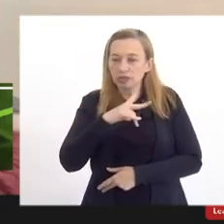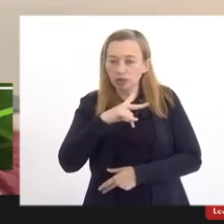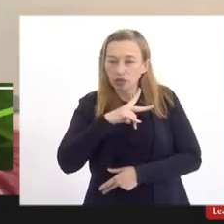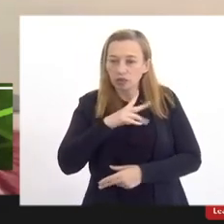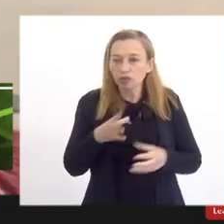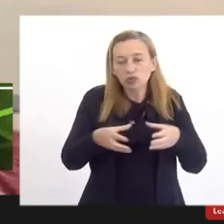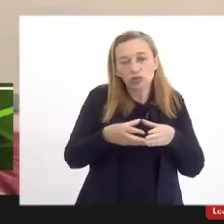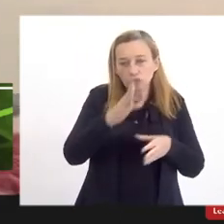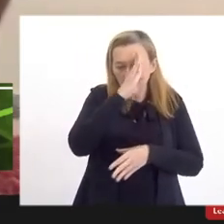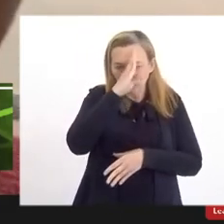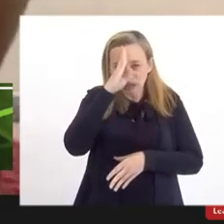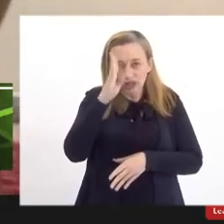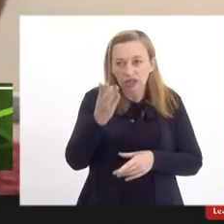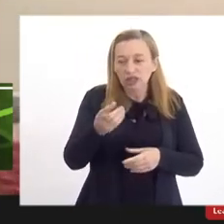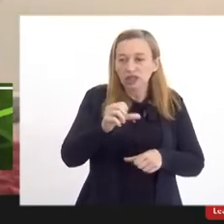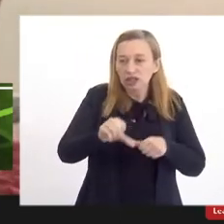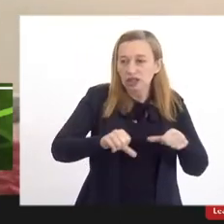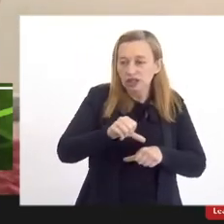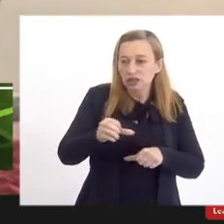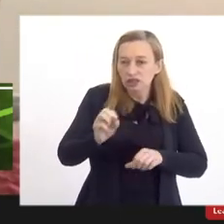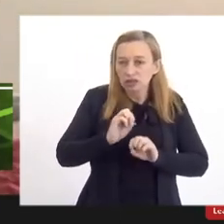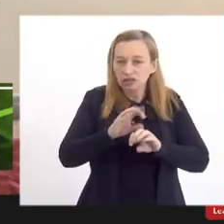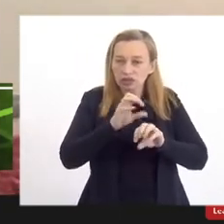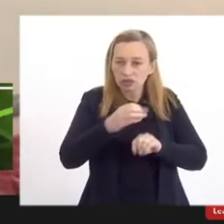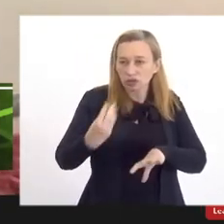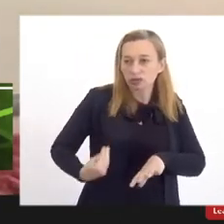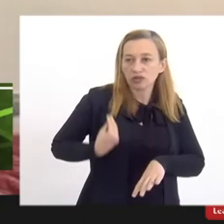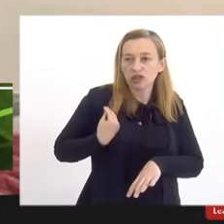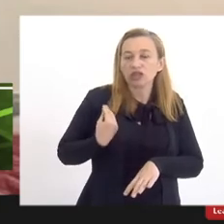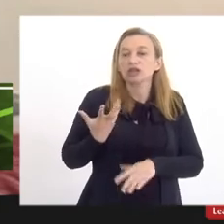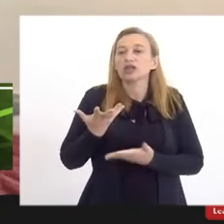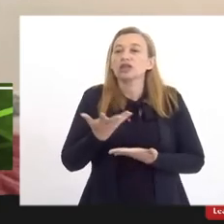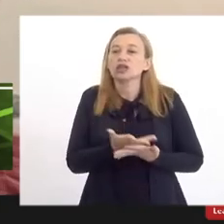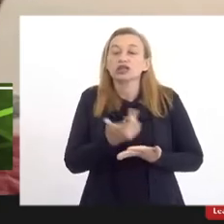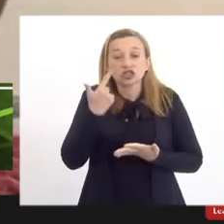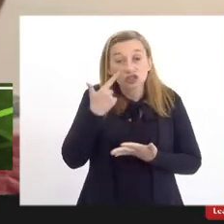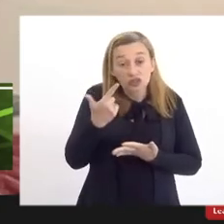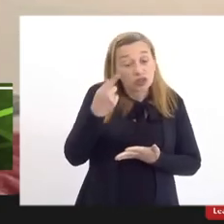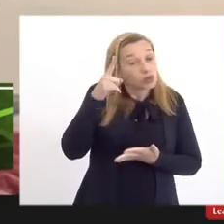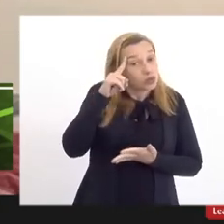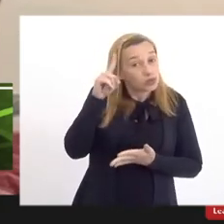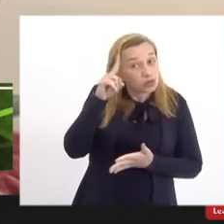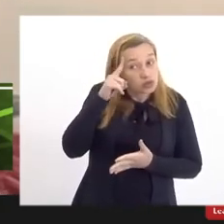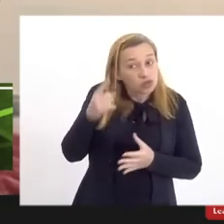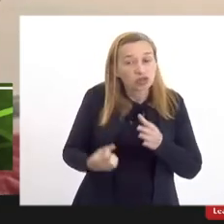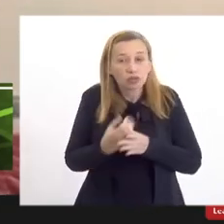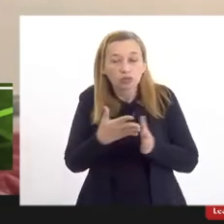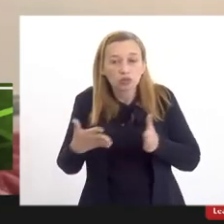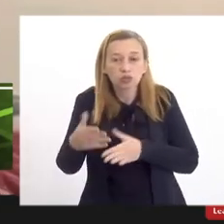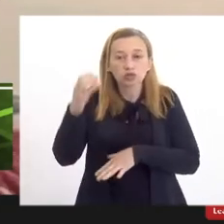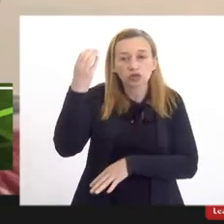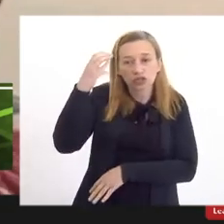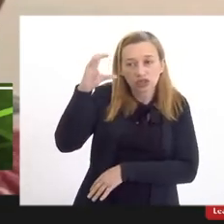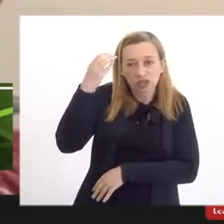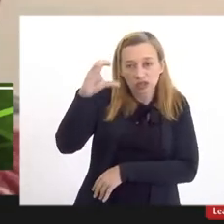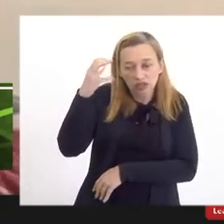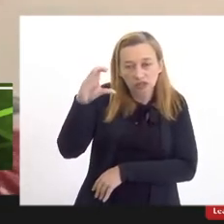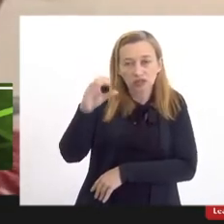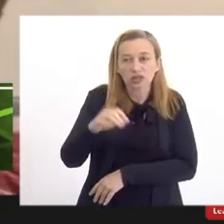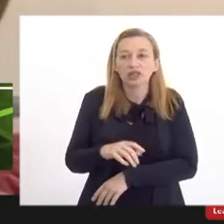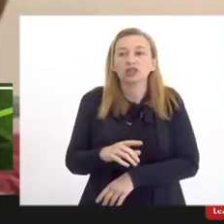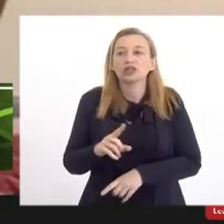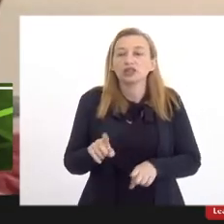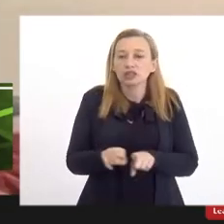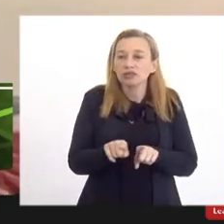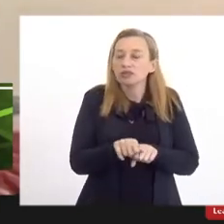acadêmica que a educação transforma vidas e a gente vê isso cotidianamente na produção científica e nas